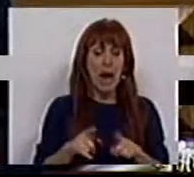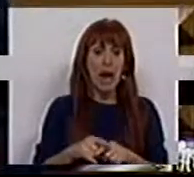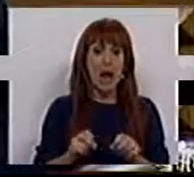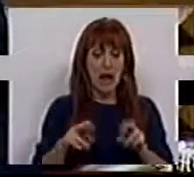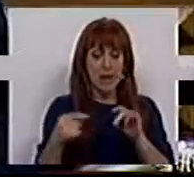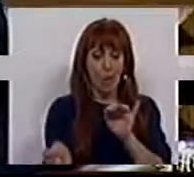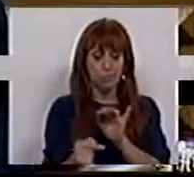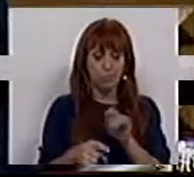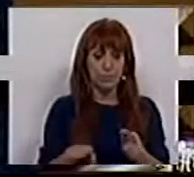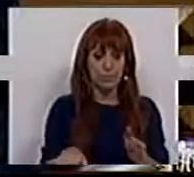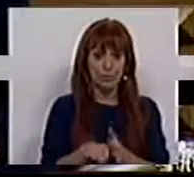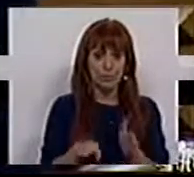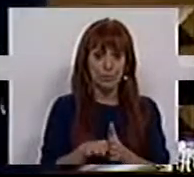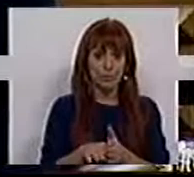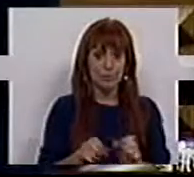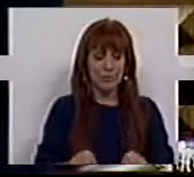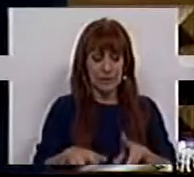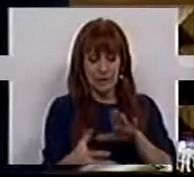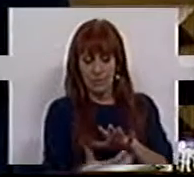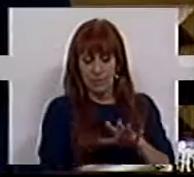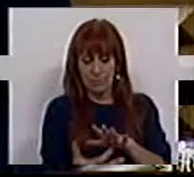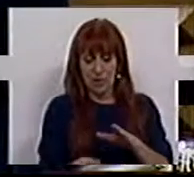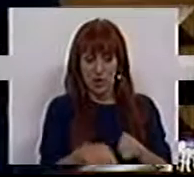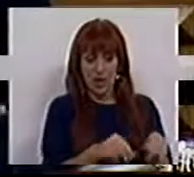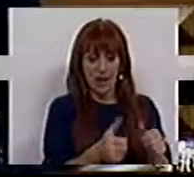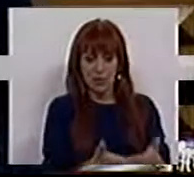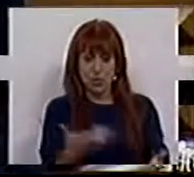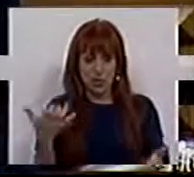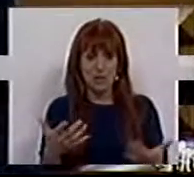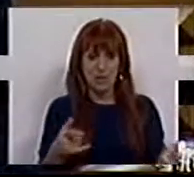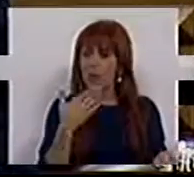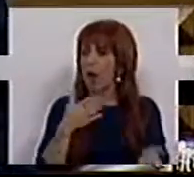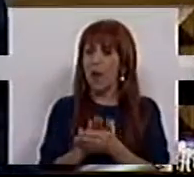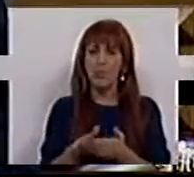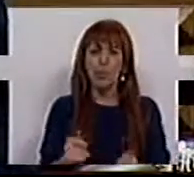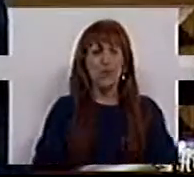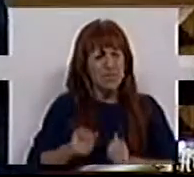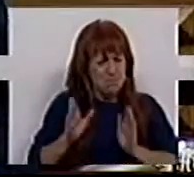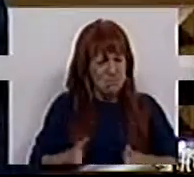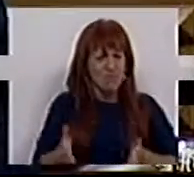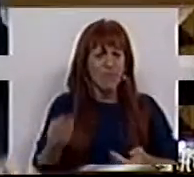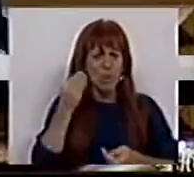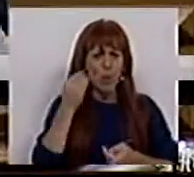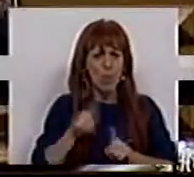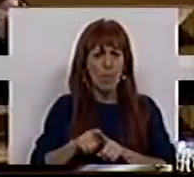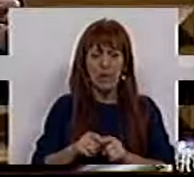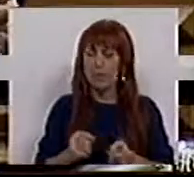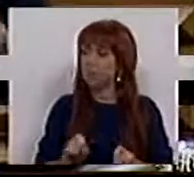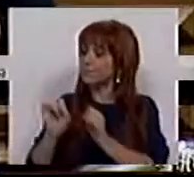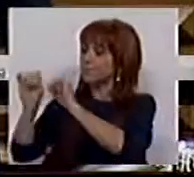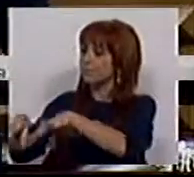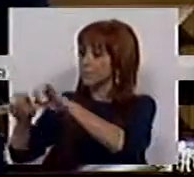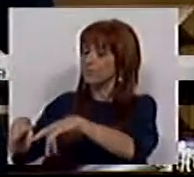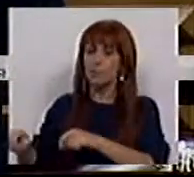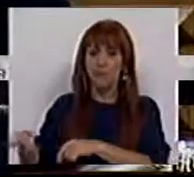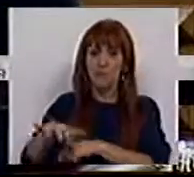desastreamento dos portos, a dragagem das areias e elas não são utilizadas como deveriam ser para a reposição